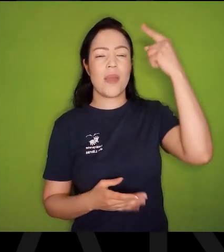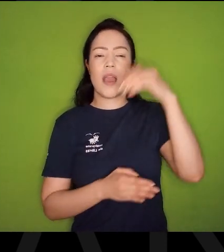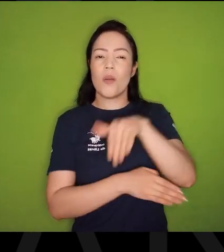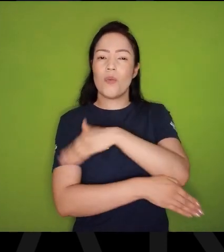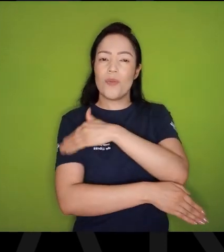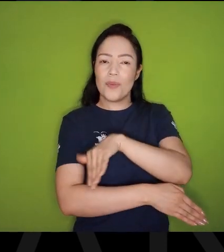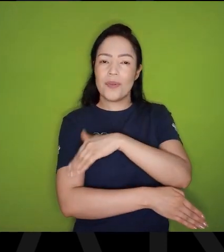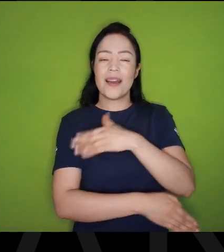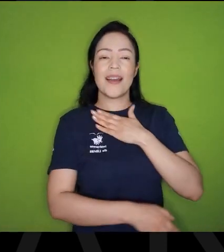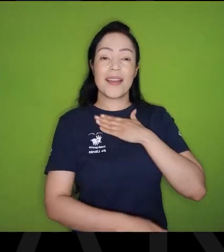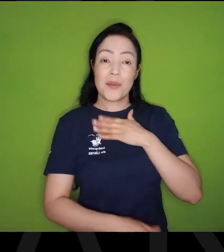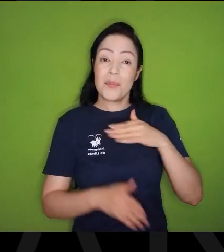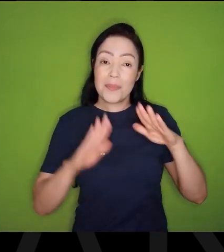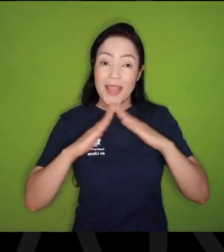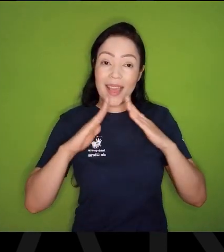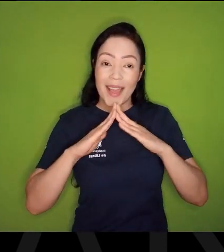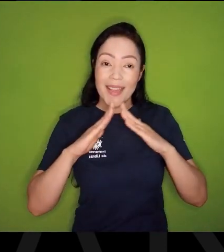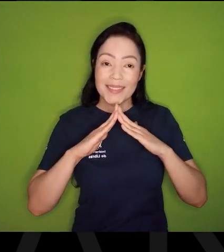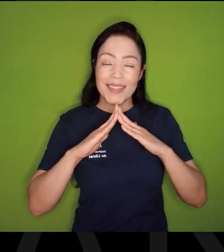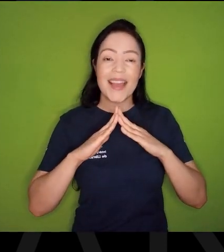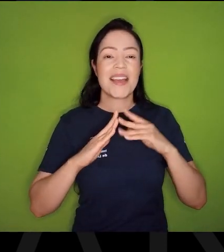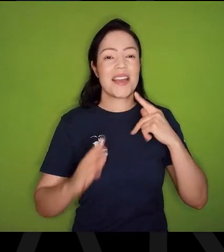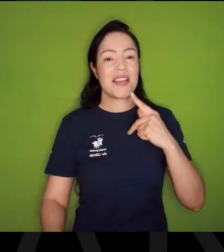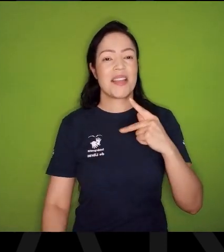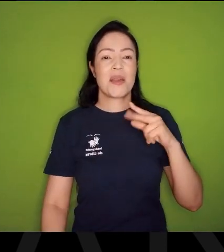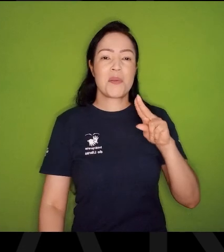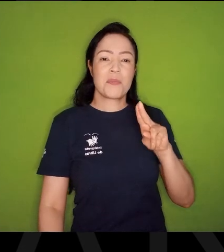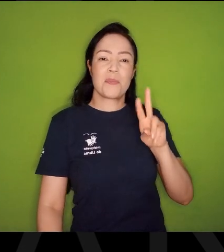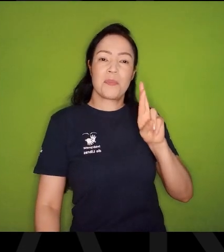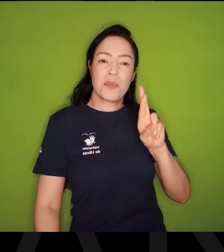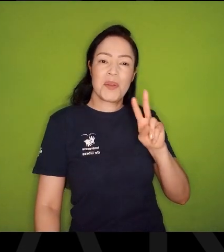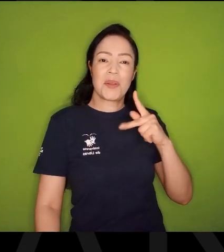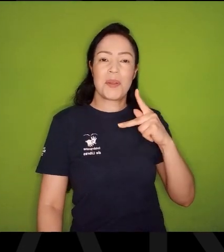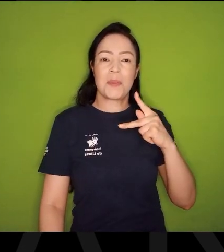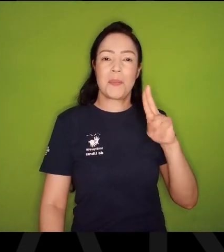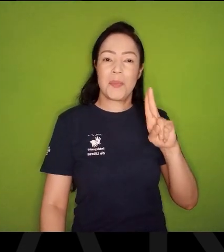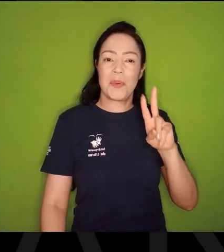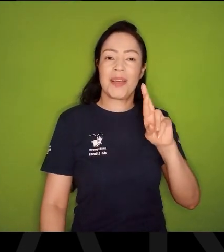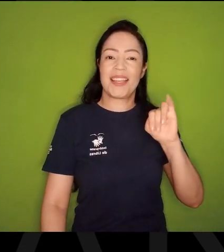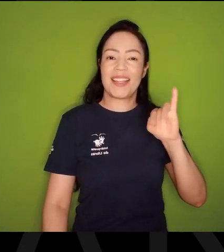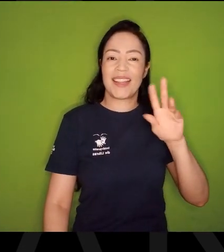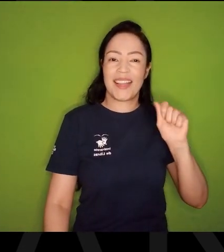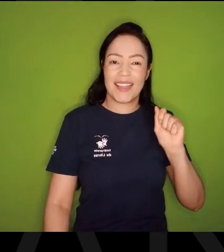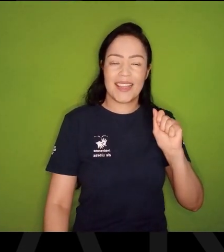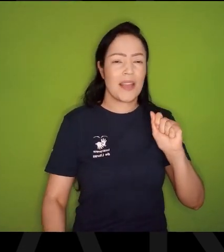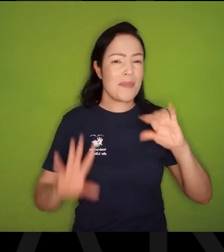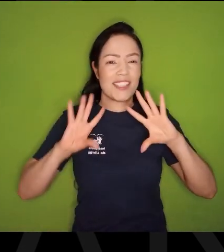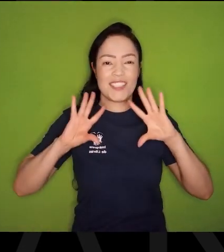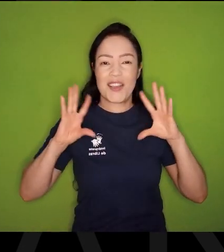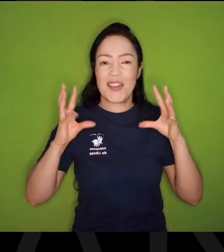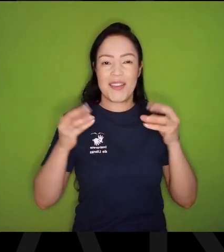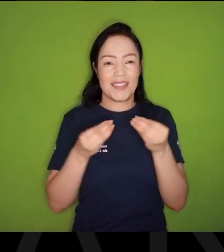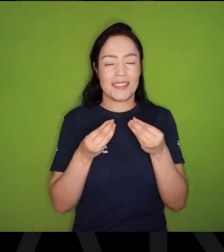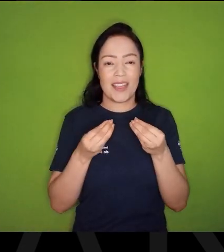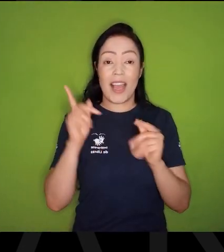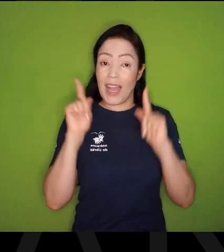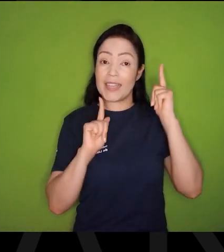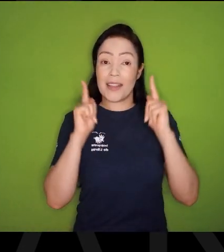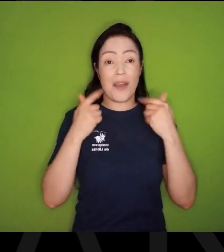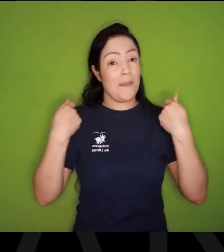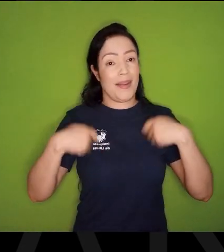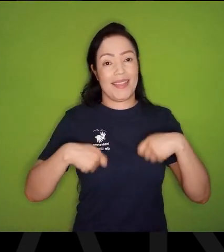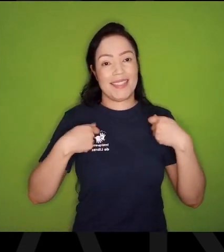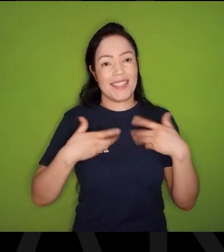A Purpurina é para todo mundo, Pula o carnaval com Purpurina, Agora a rua, O cara vai lá na prefeitura,